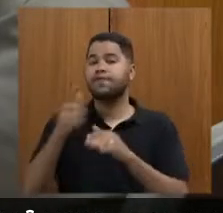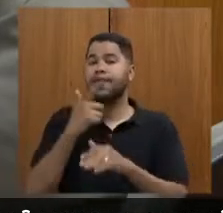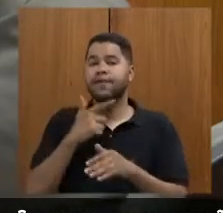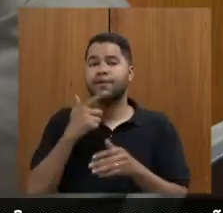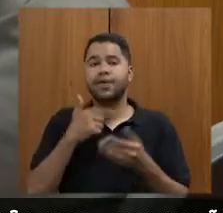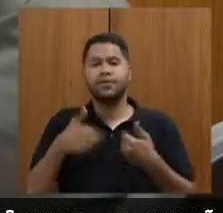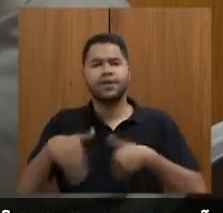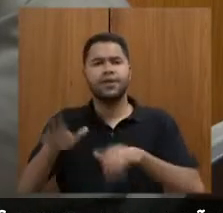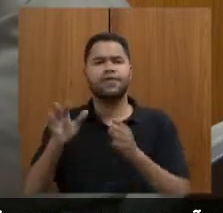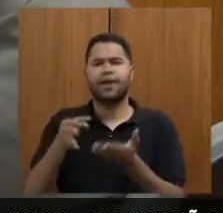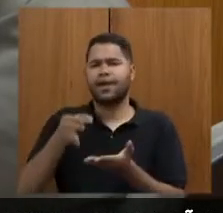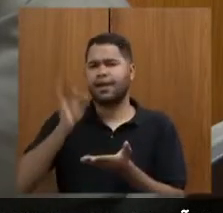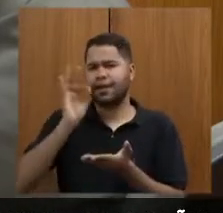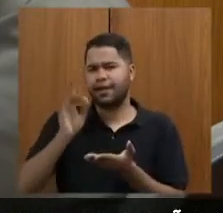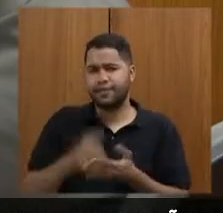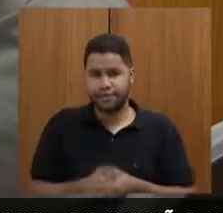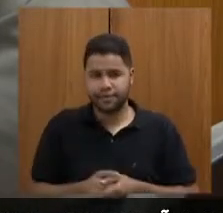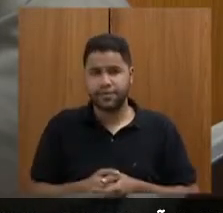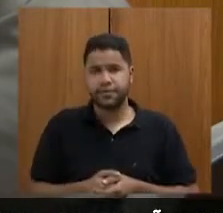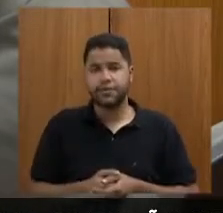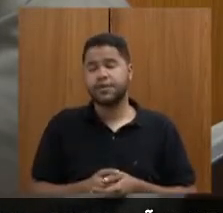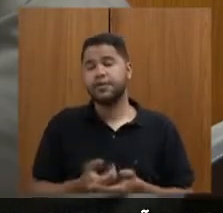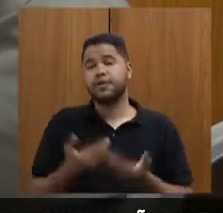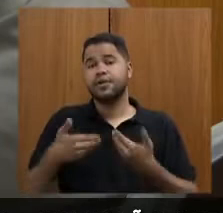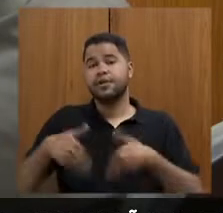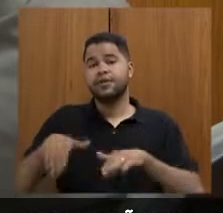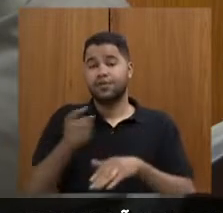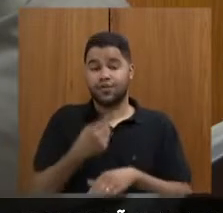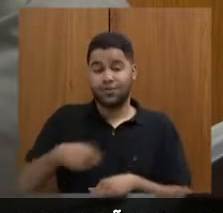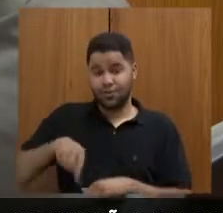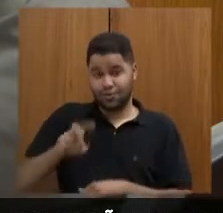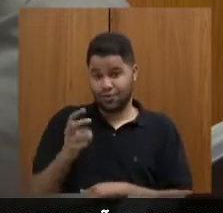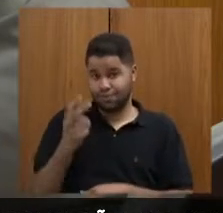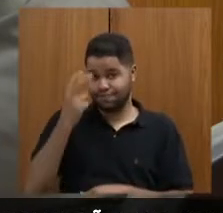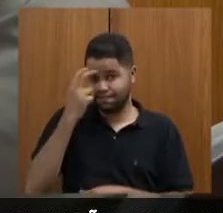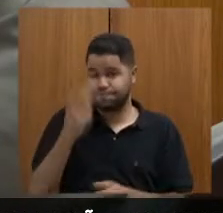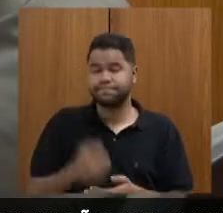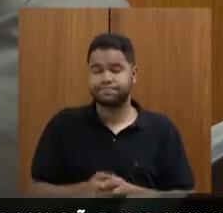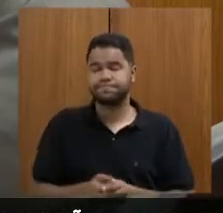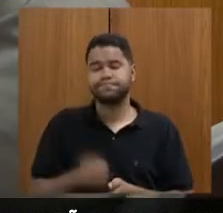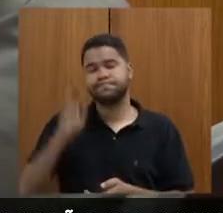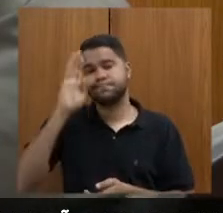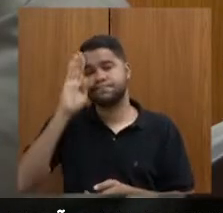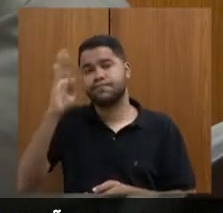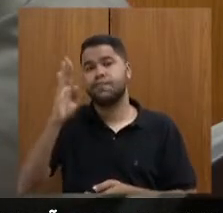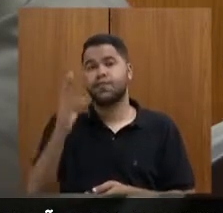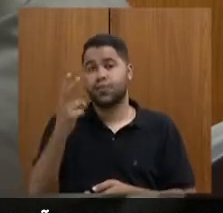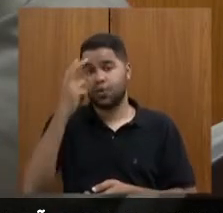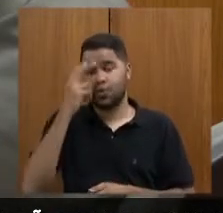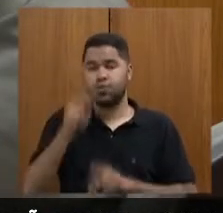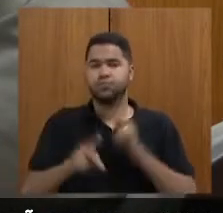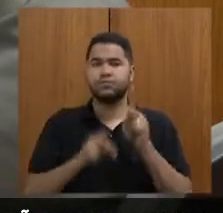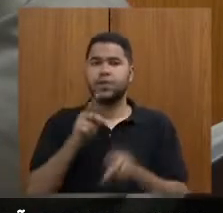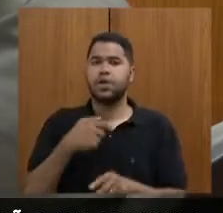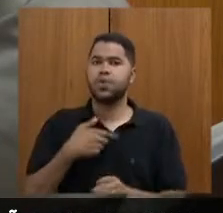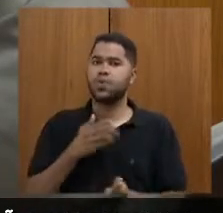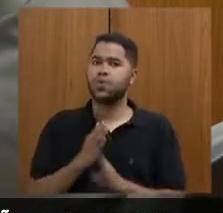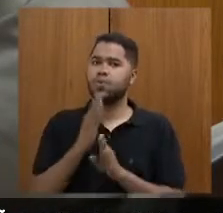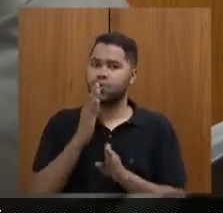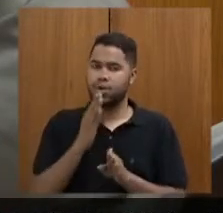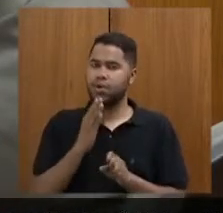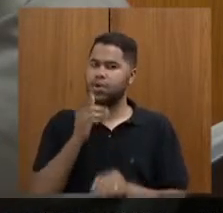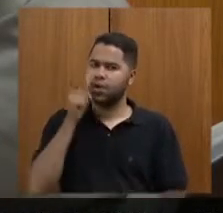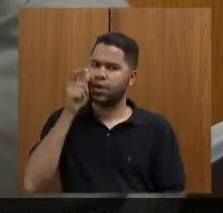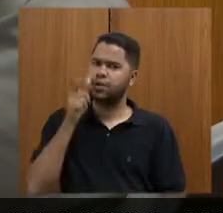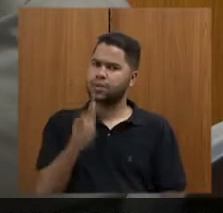o café, nós vamos levar a nossa cultura, sobretudo a cultura popular, porque eu descobri, isso é muito